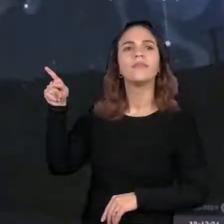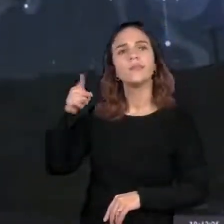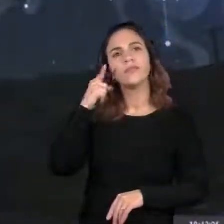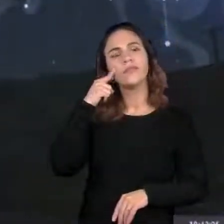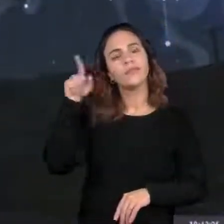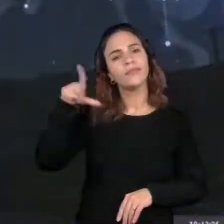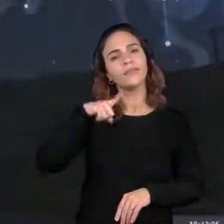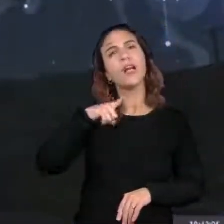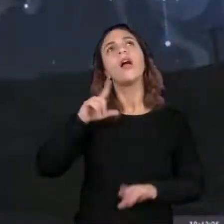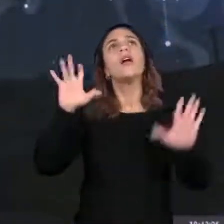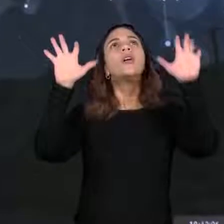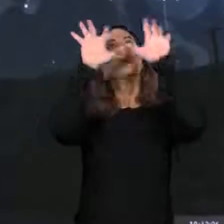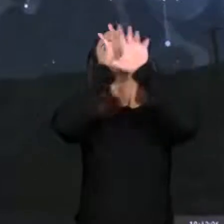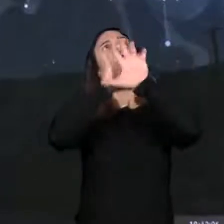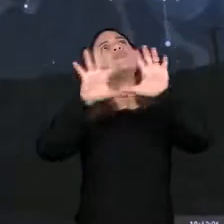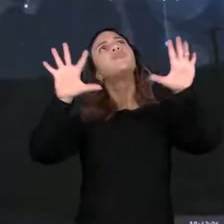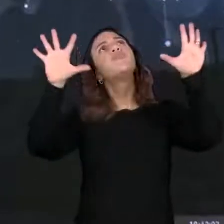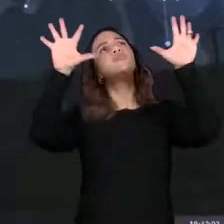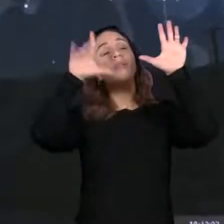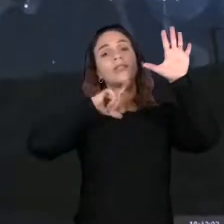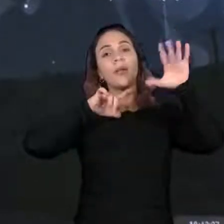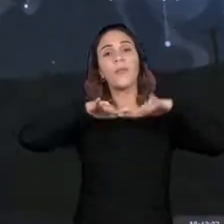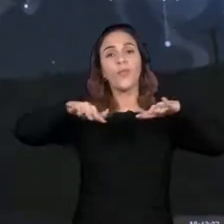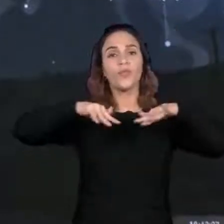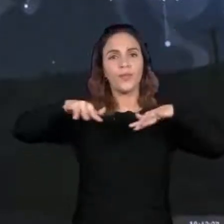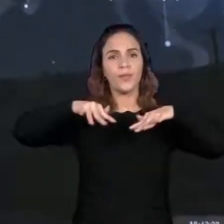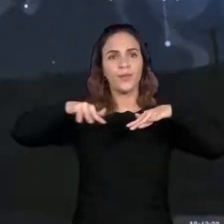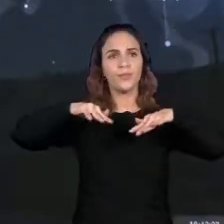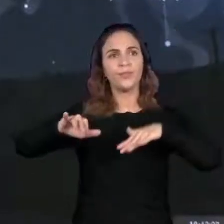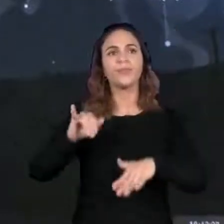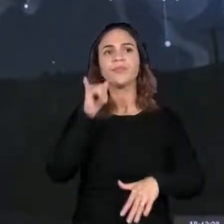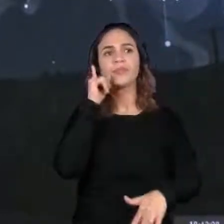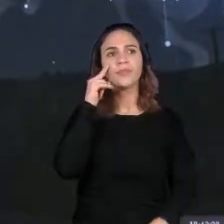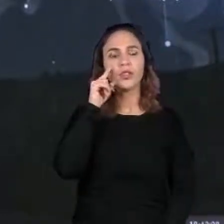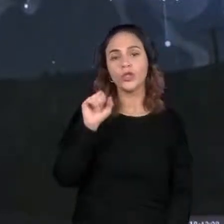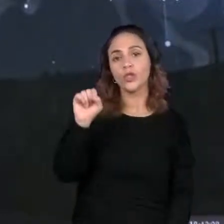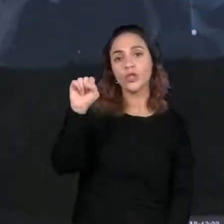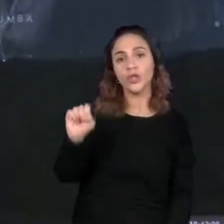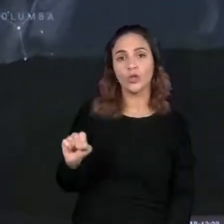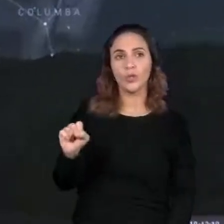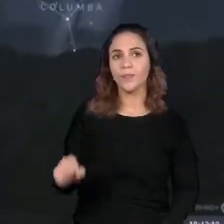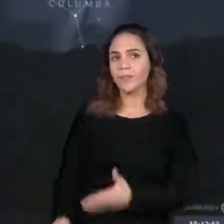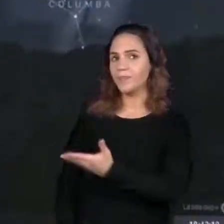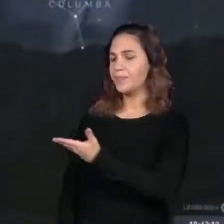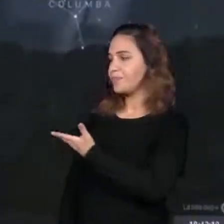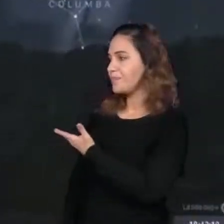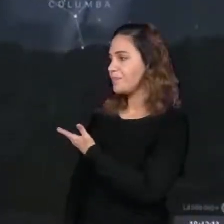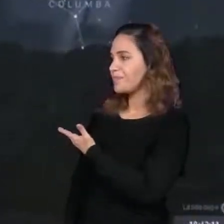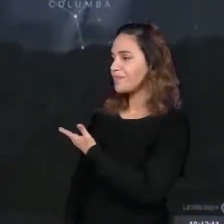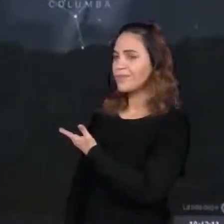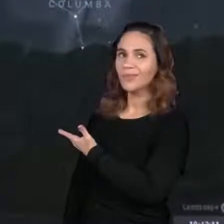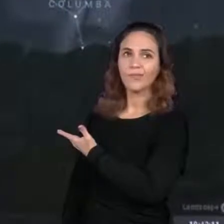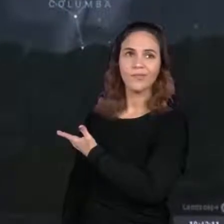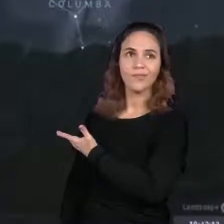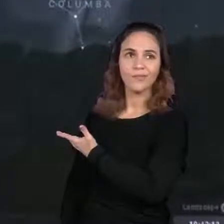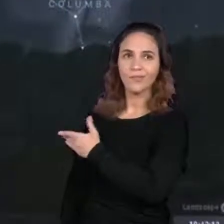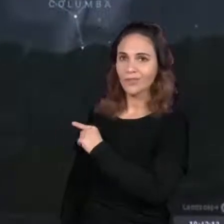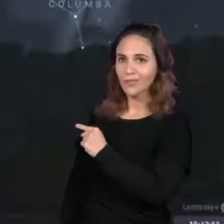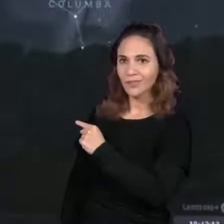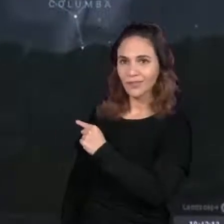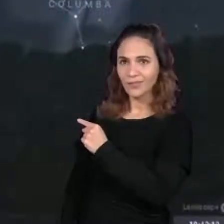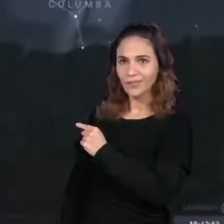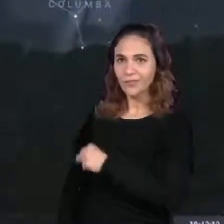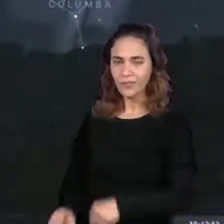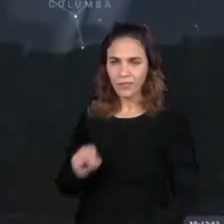astros no céu. Então, a gente está vendo aqui o ponto cardeal sul. Olha só. Então, o sul fica para essa